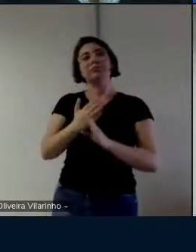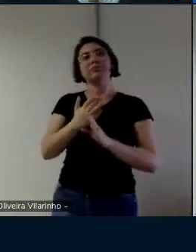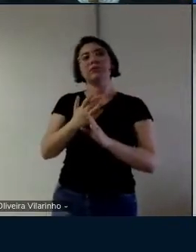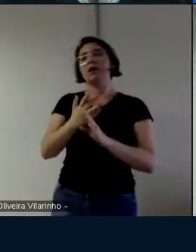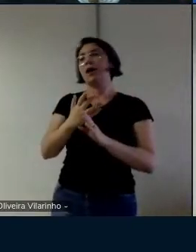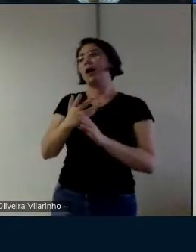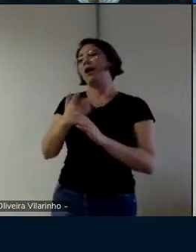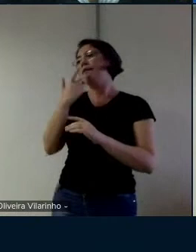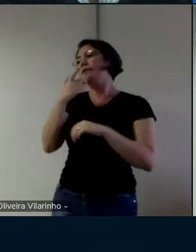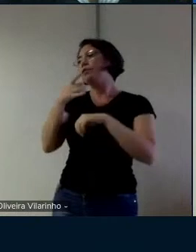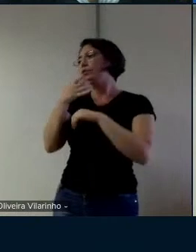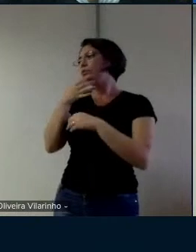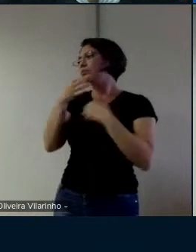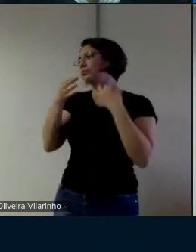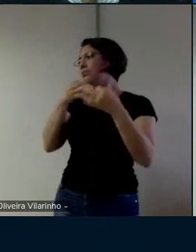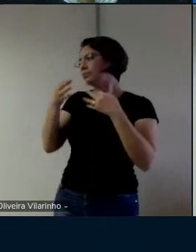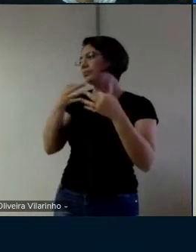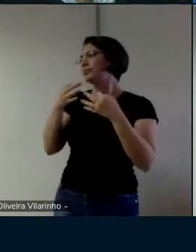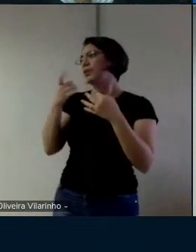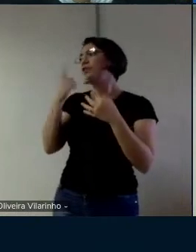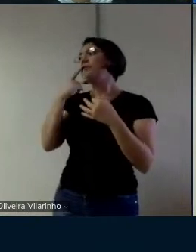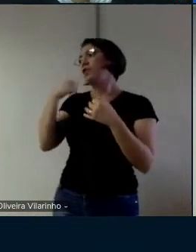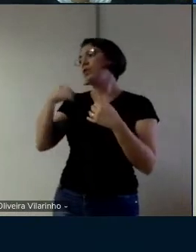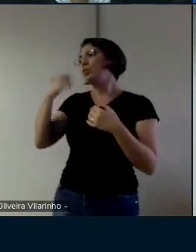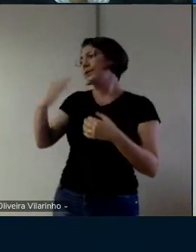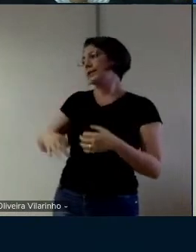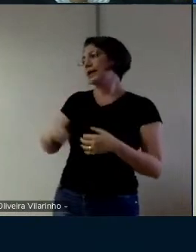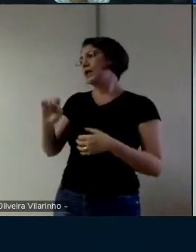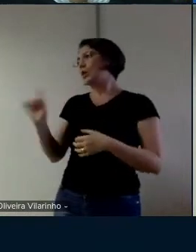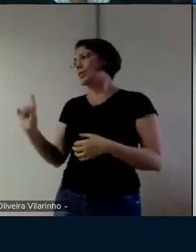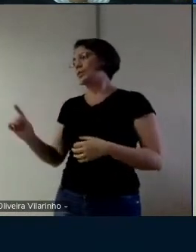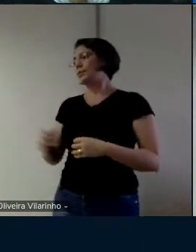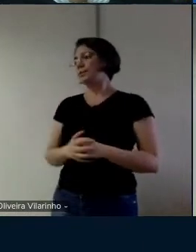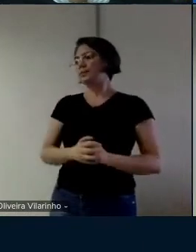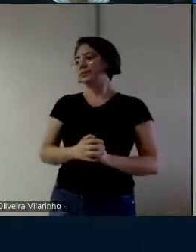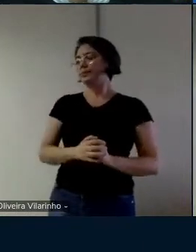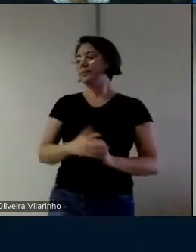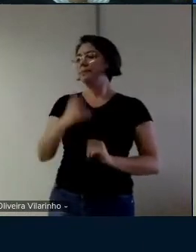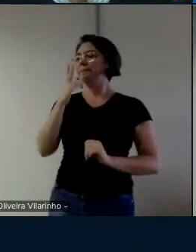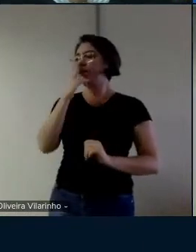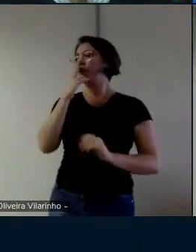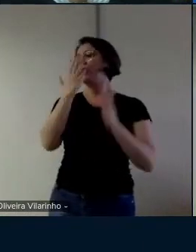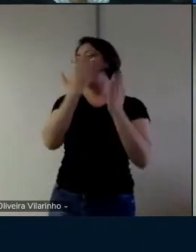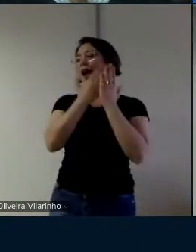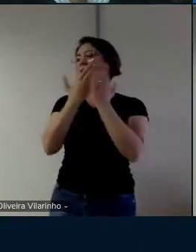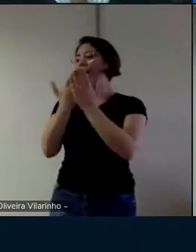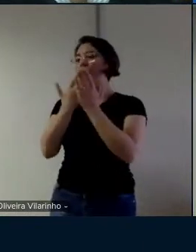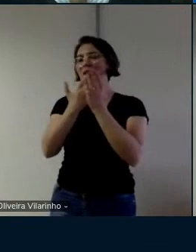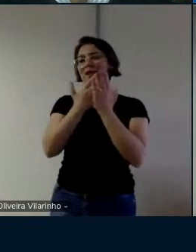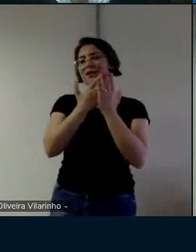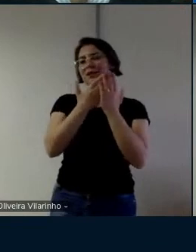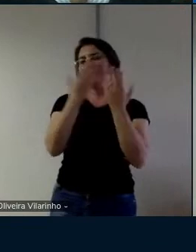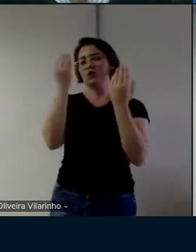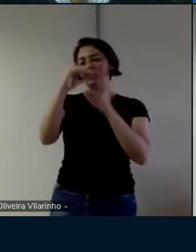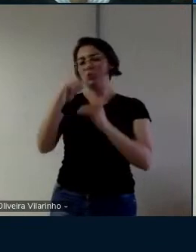não na hora de fazer essa observação eu achei que ficaram fantásticas as aulas que você construiu